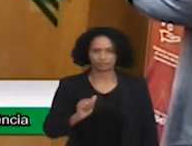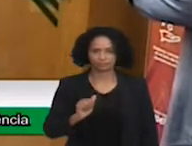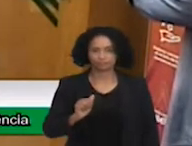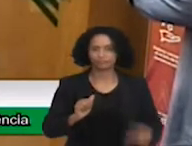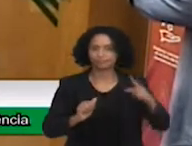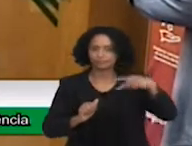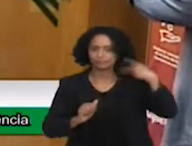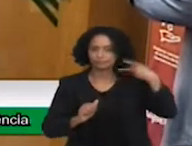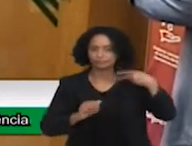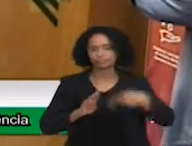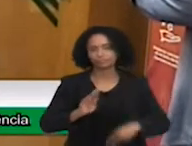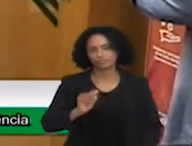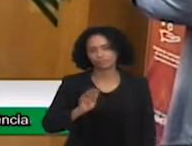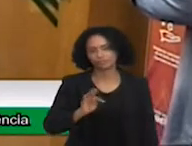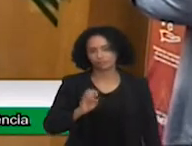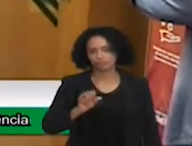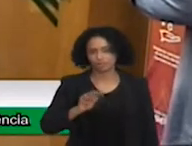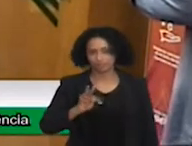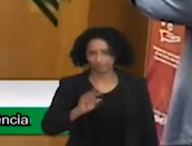Batista Comunidade,